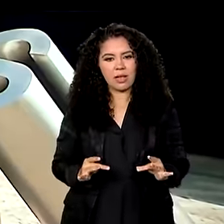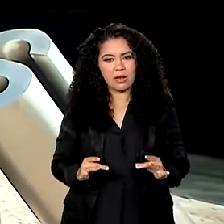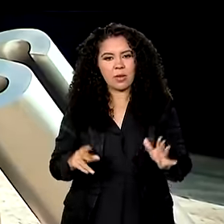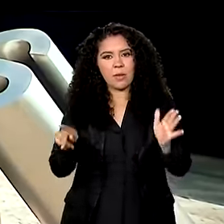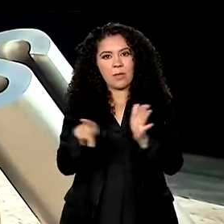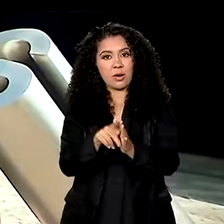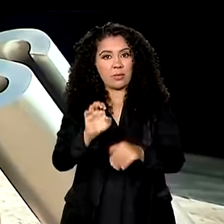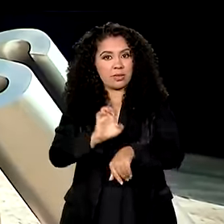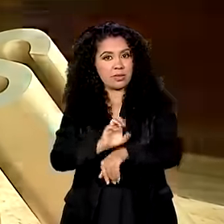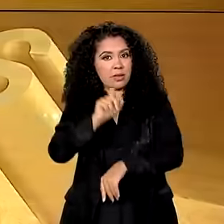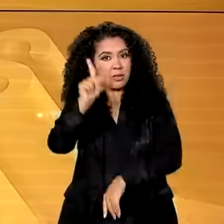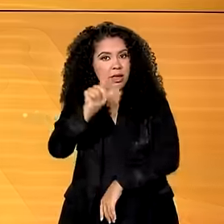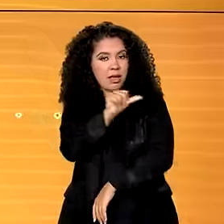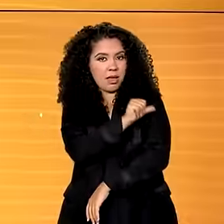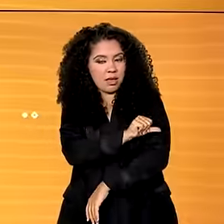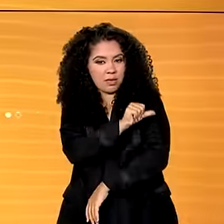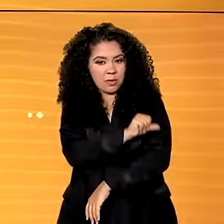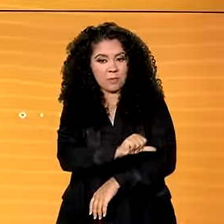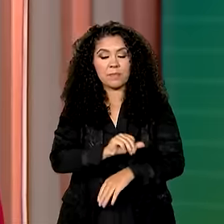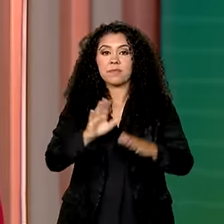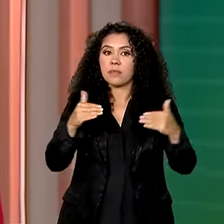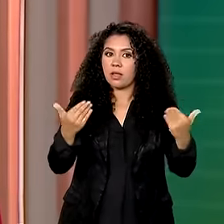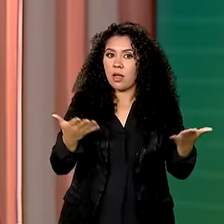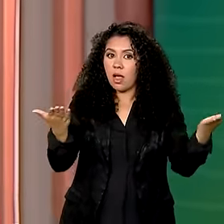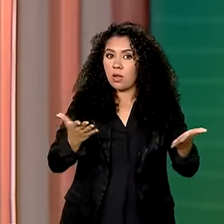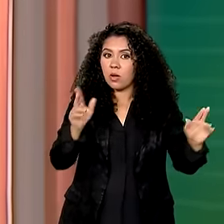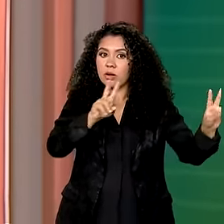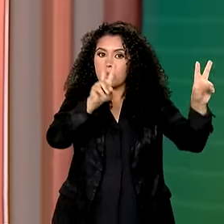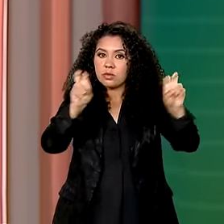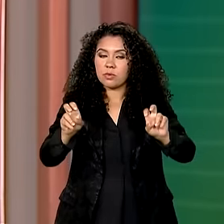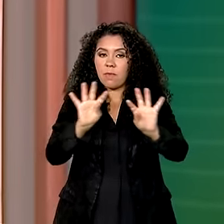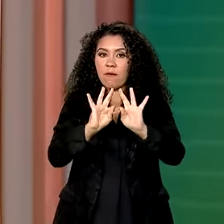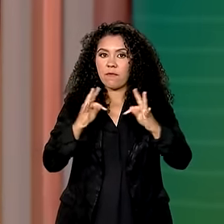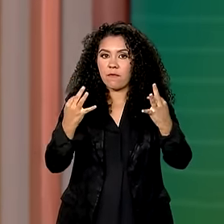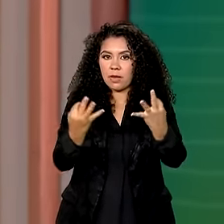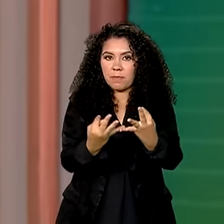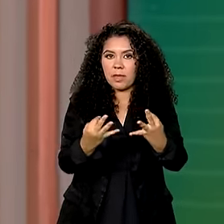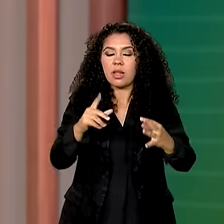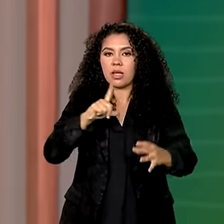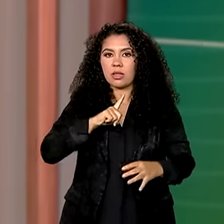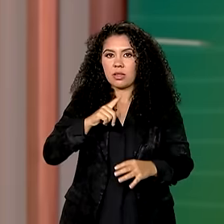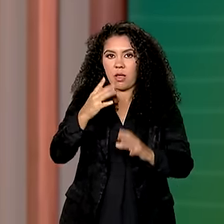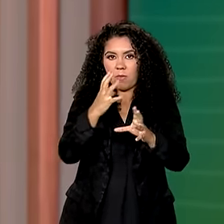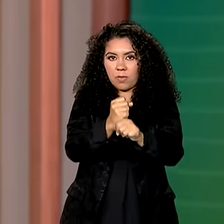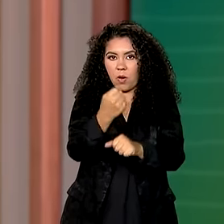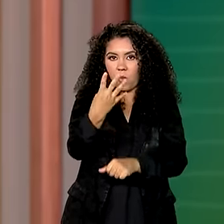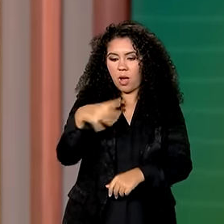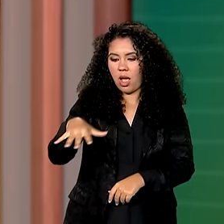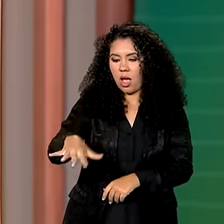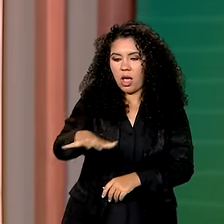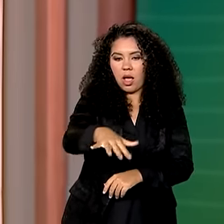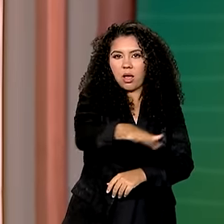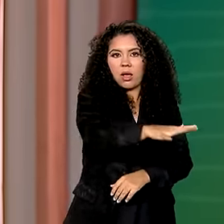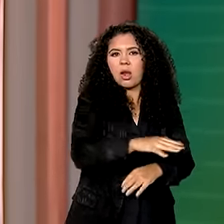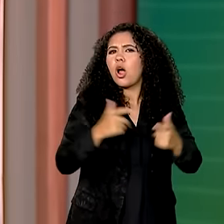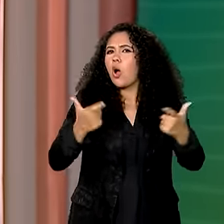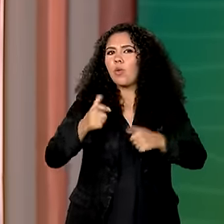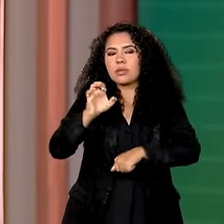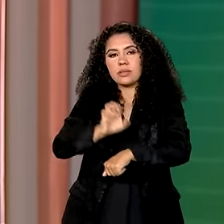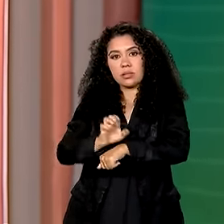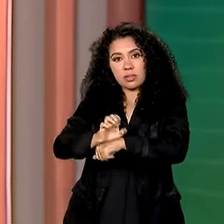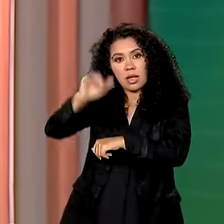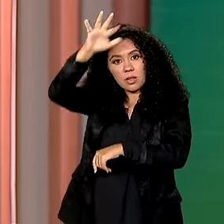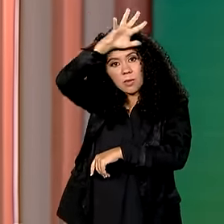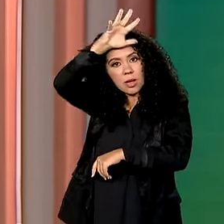do Rio de Janeiro. E olha, famílias de quatro áreas em Mato Grosso receberam os títulos definitivos da terra. O